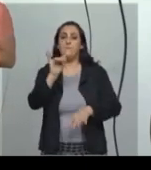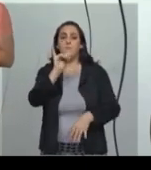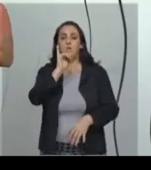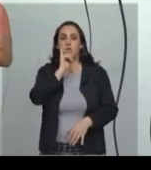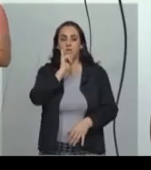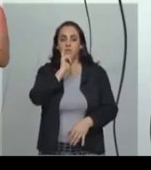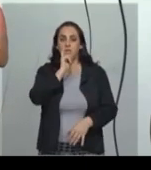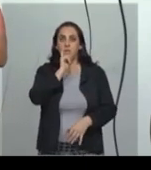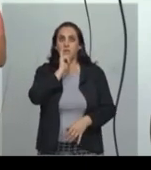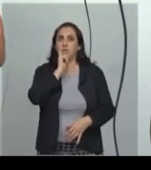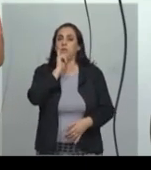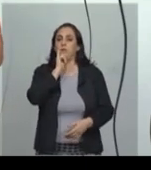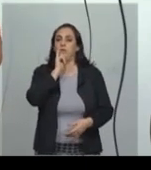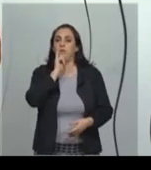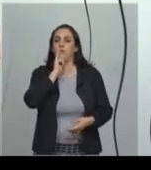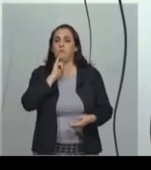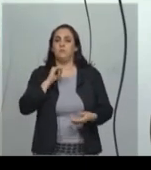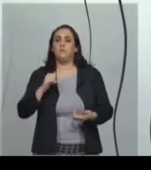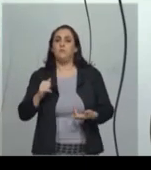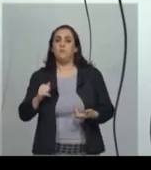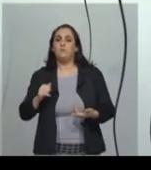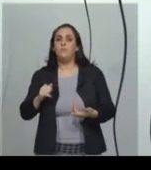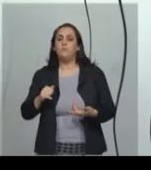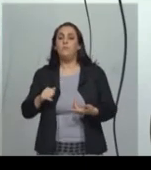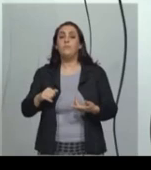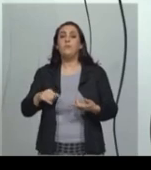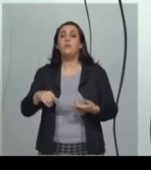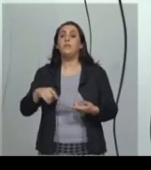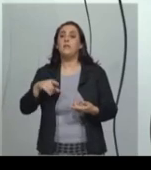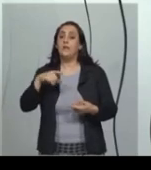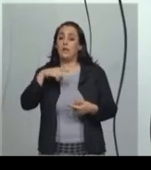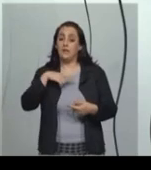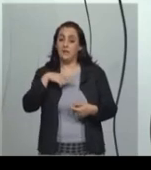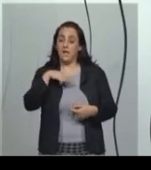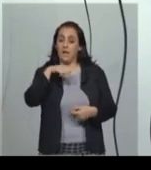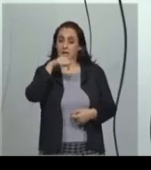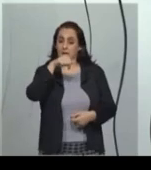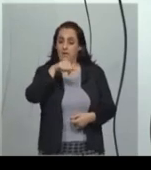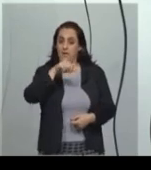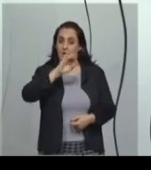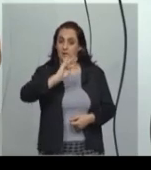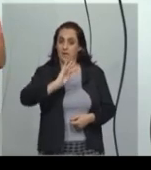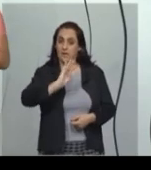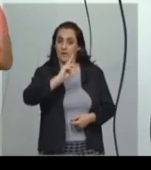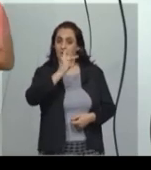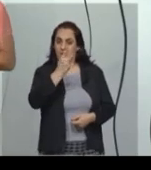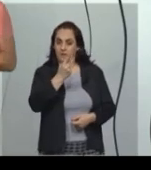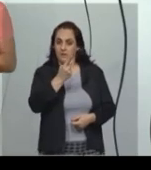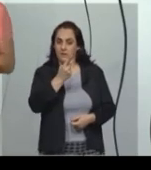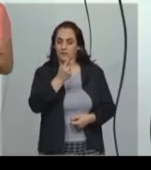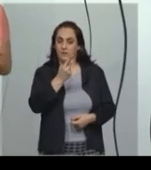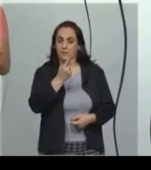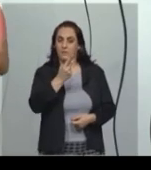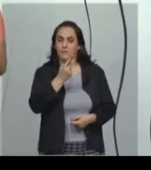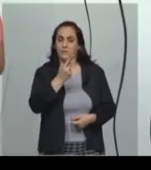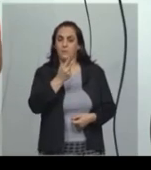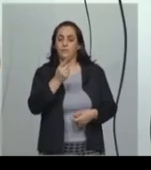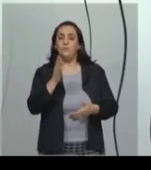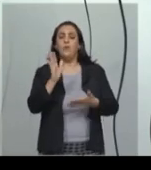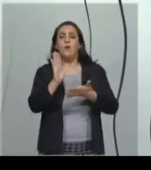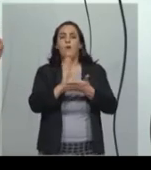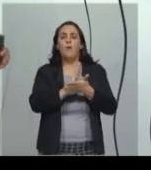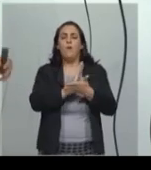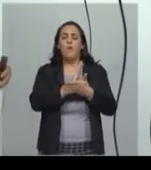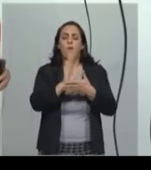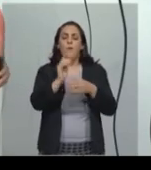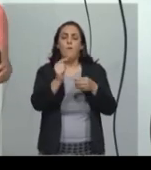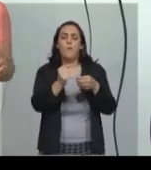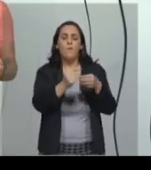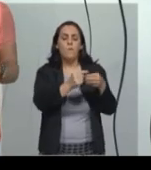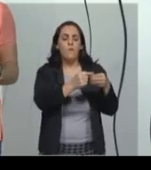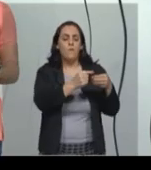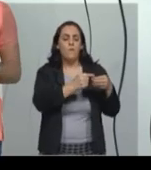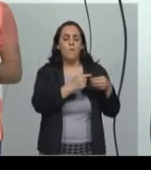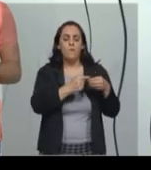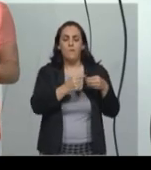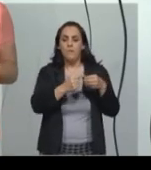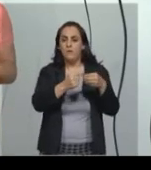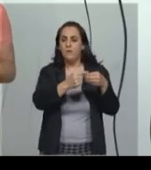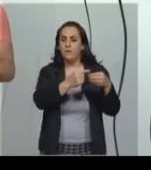nós temos na região metropolitana de Belo Horizonte algumas cidades que não têm